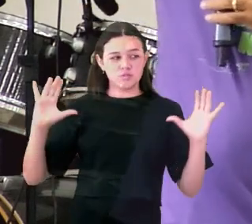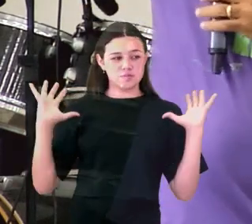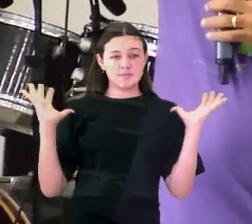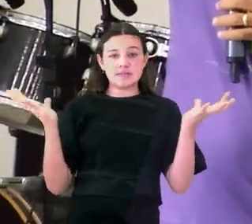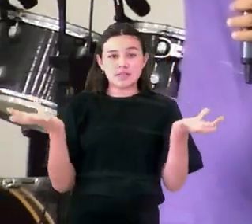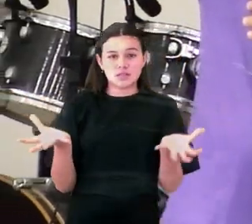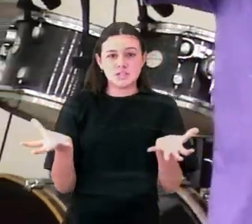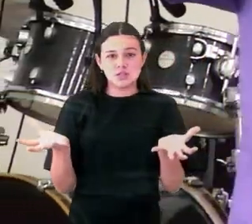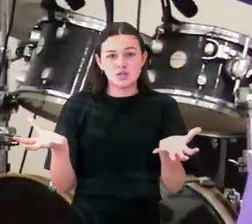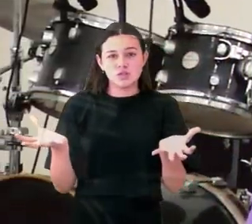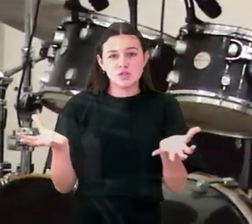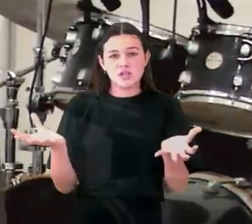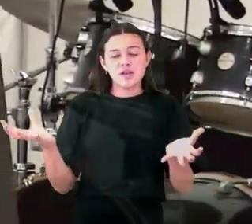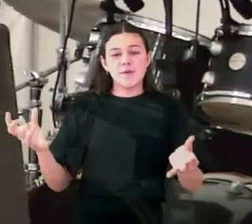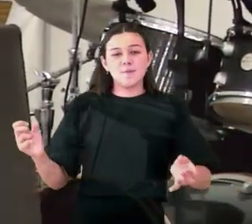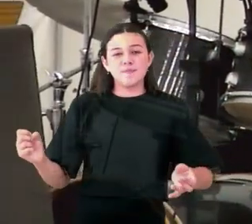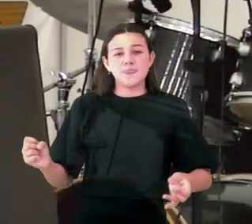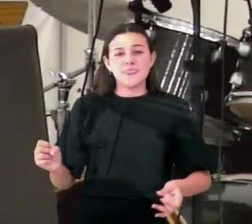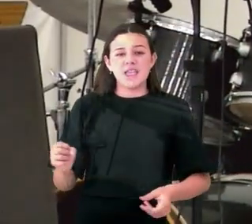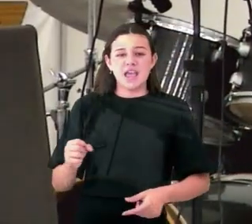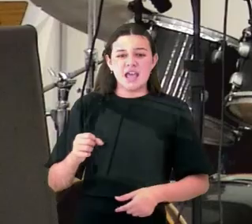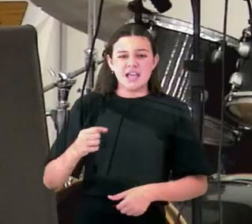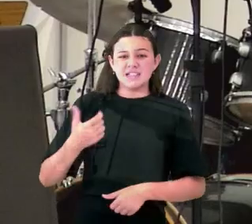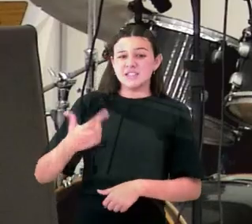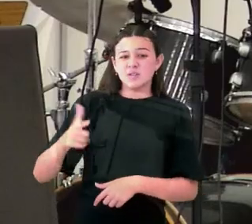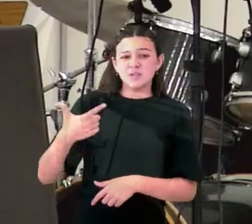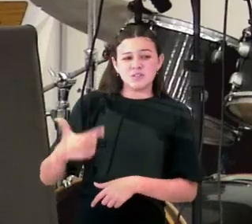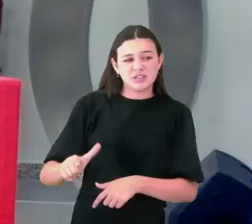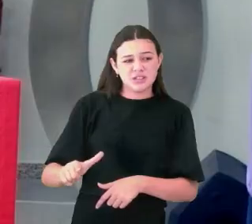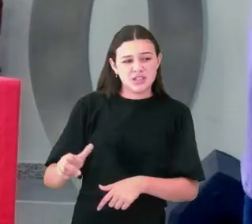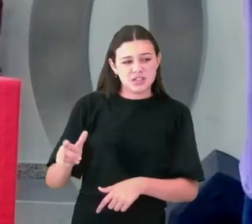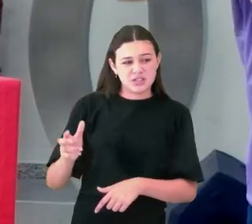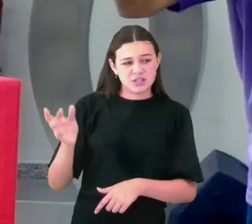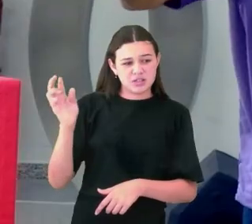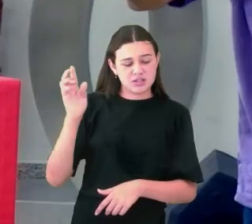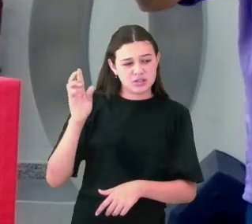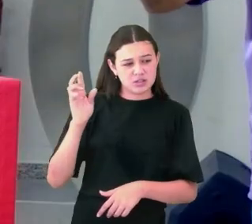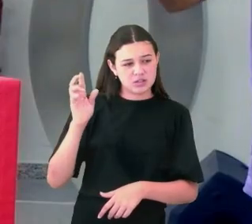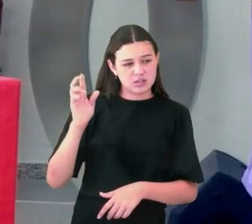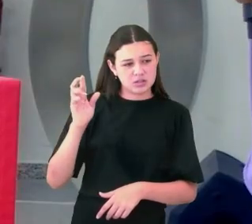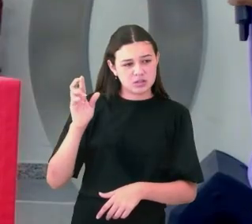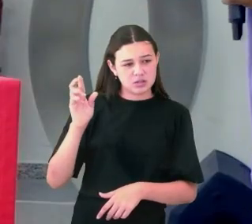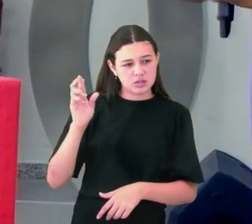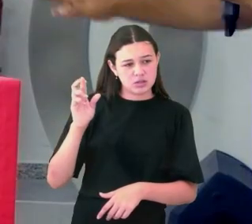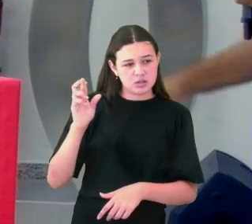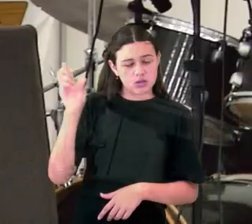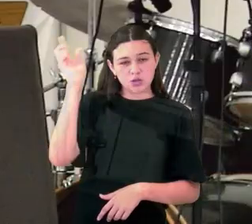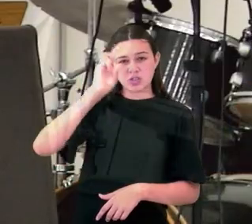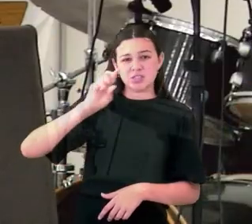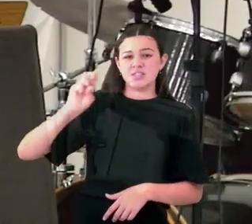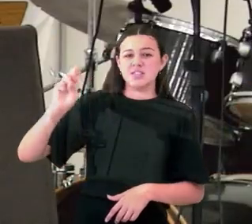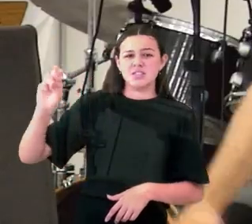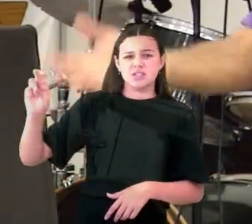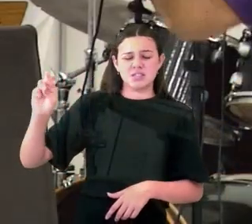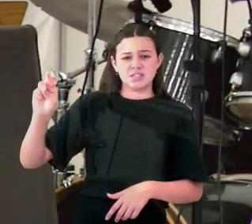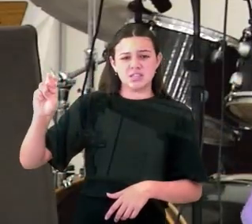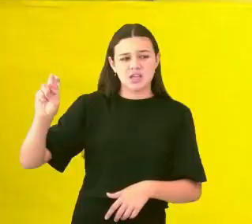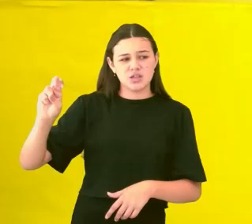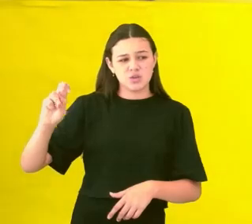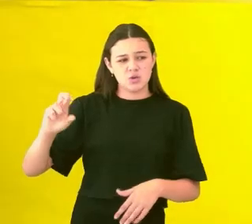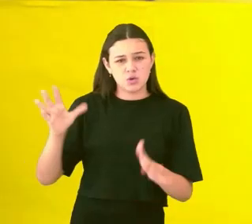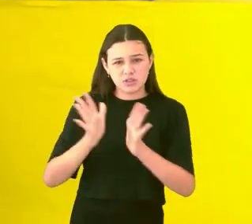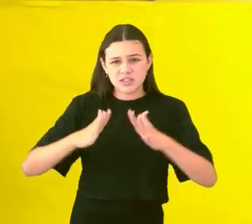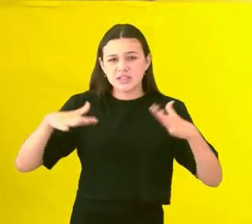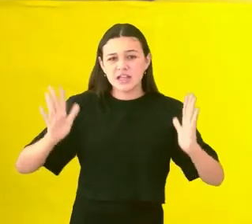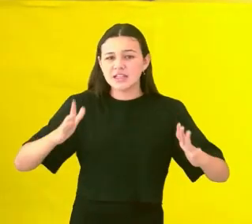senhor das águas, ou em nossa cultura, uma senhora das águas. Só existe um Deus e tudo foi criado por Ele. Quando você olhar